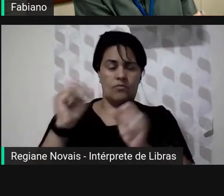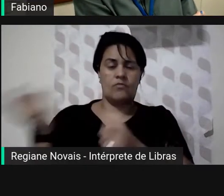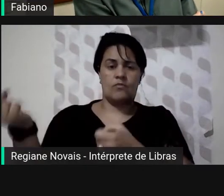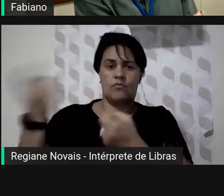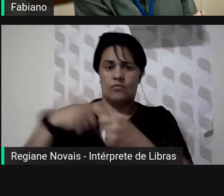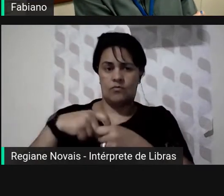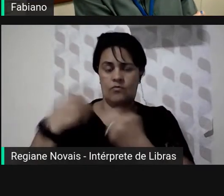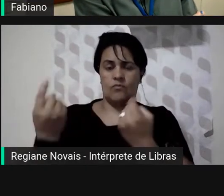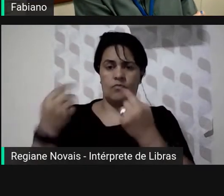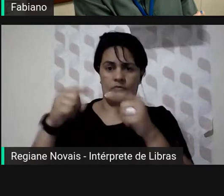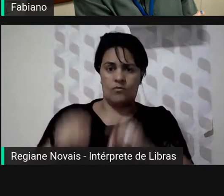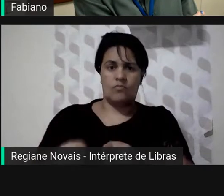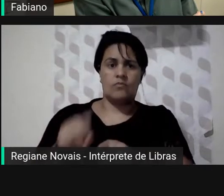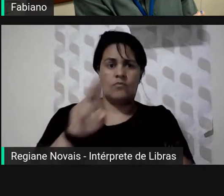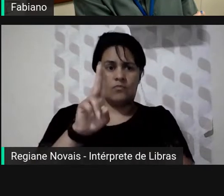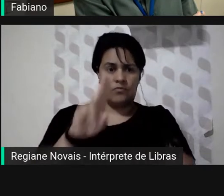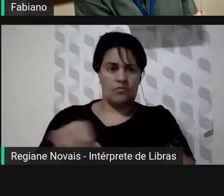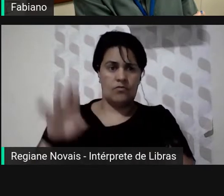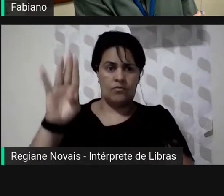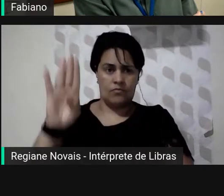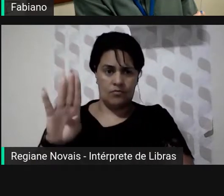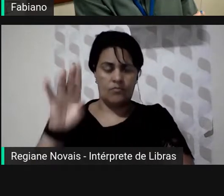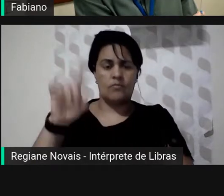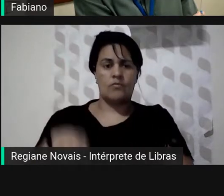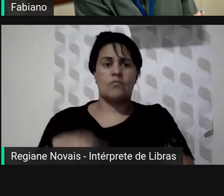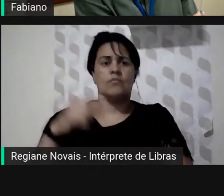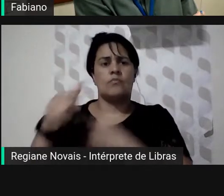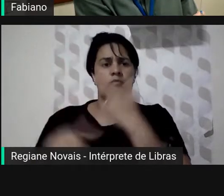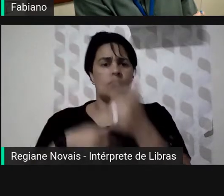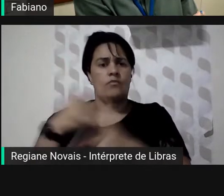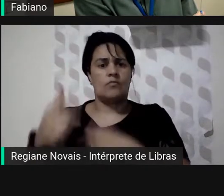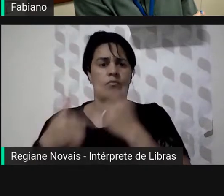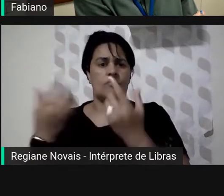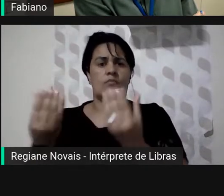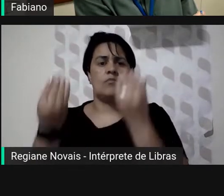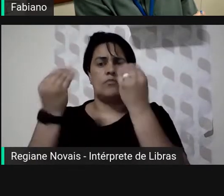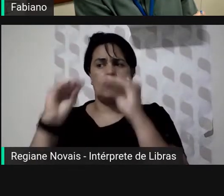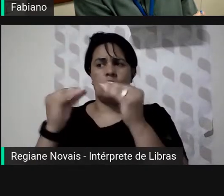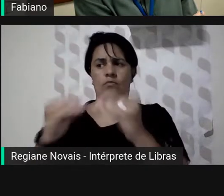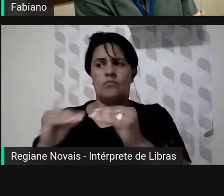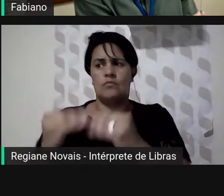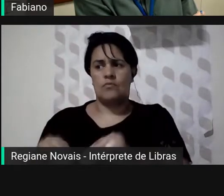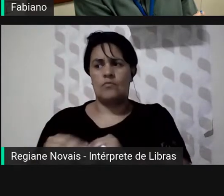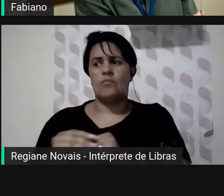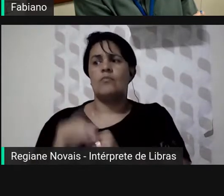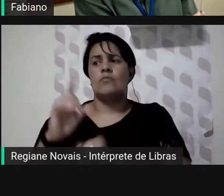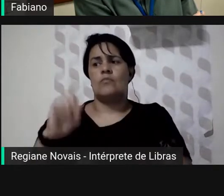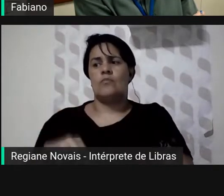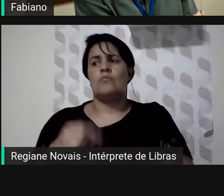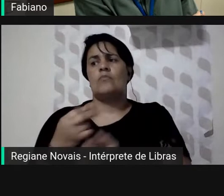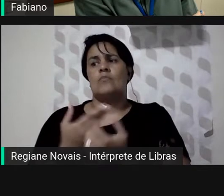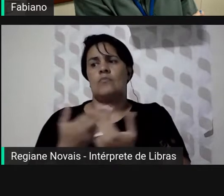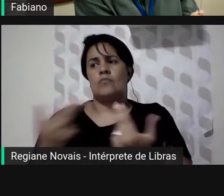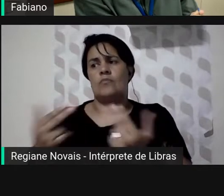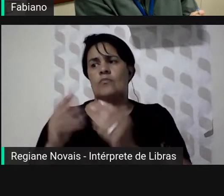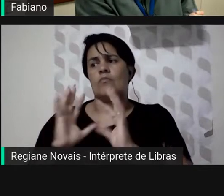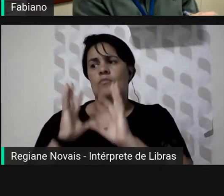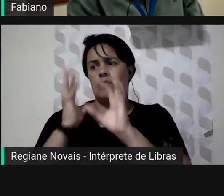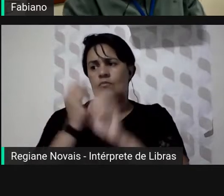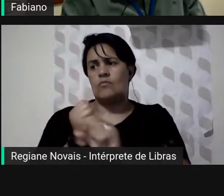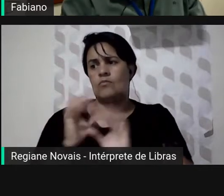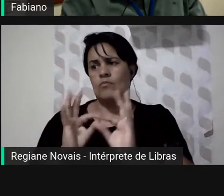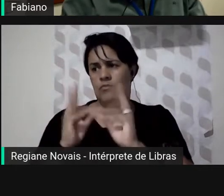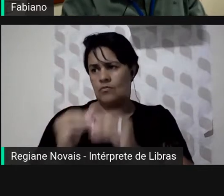fez com ONB na época um trabalho imenso de transcrição e revisão de tudo isso então é preciso fazer